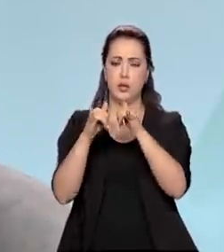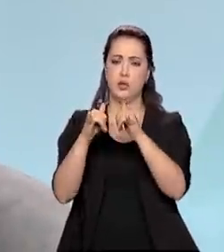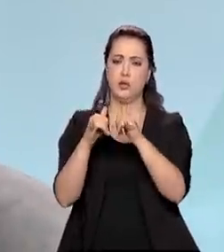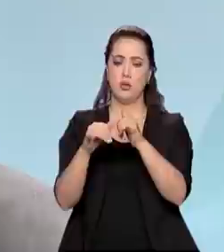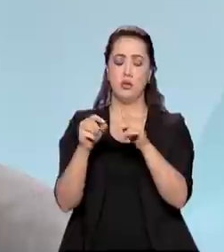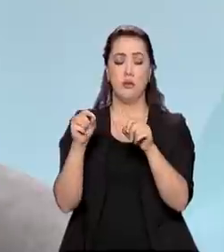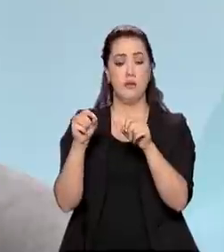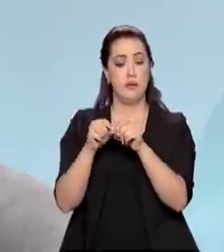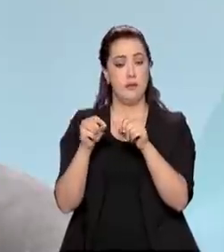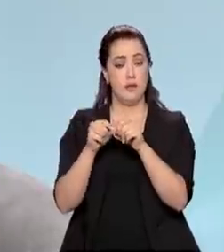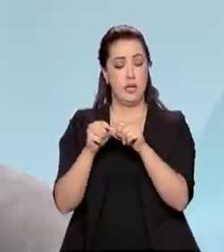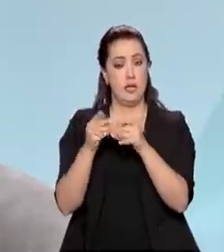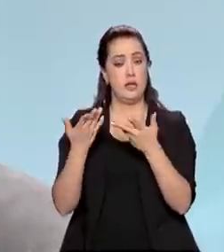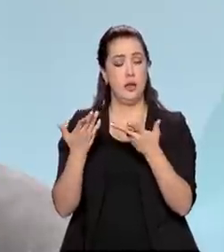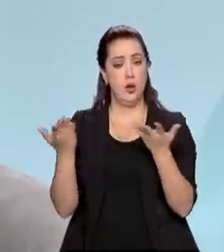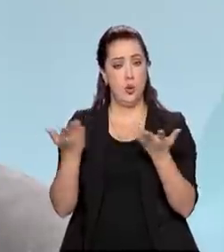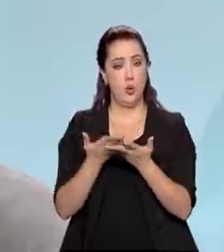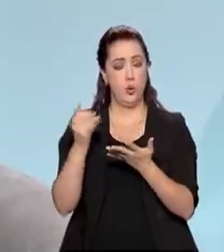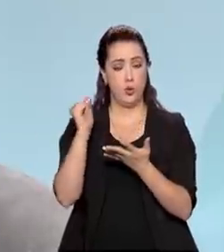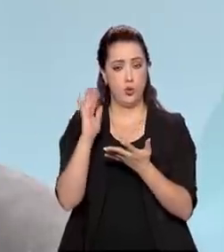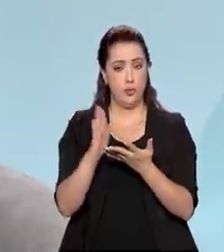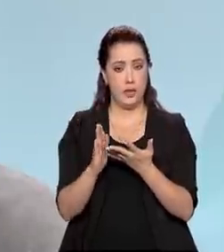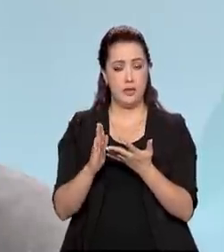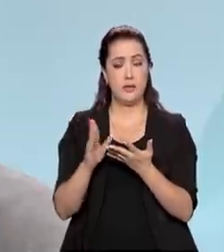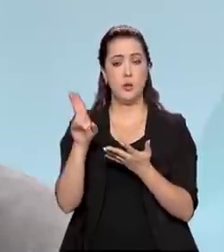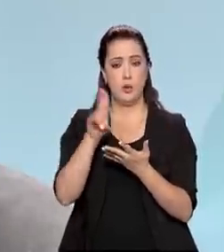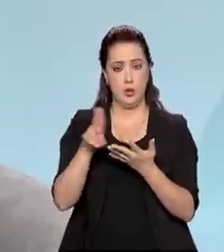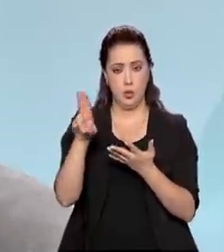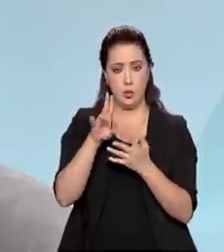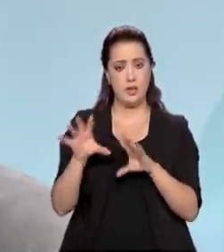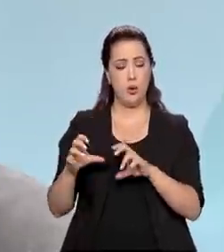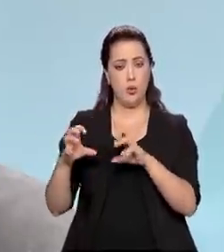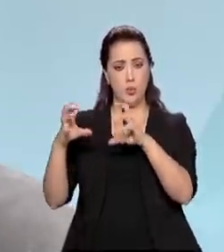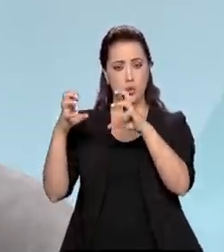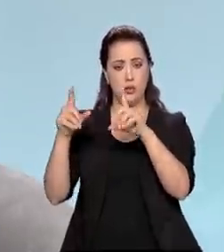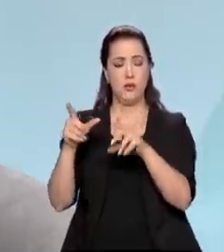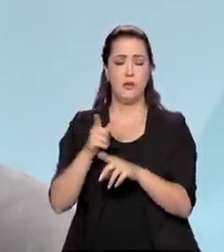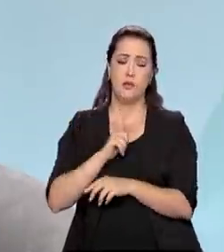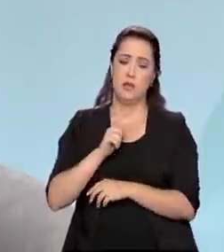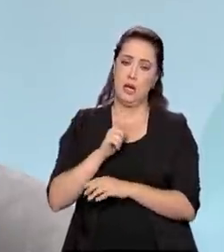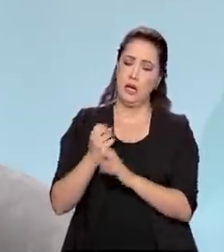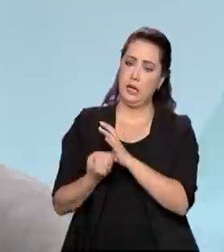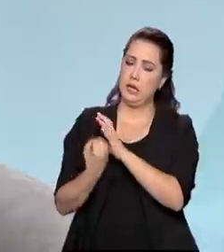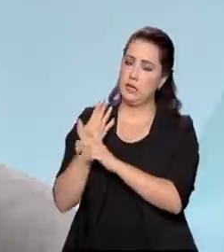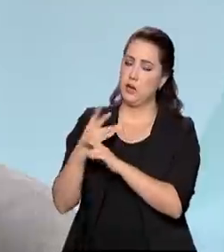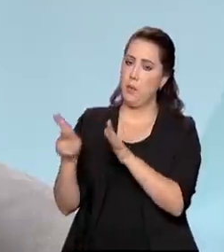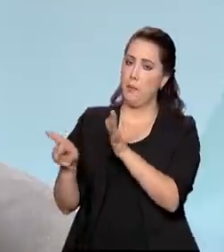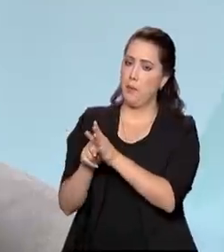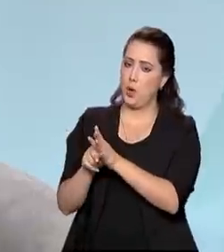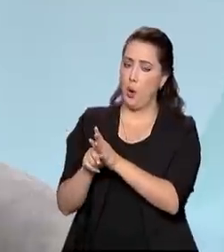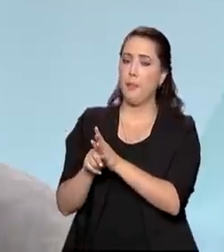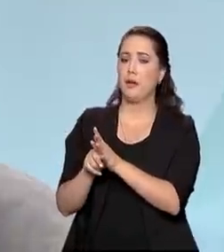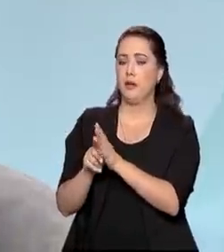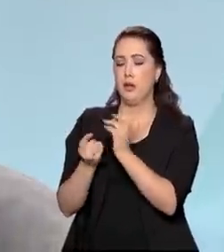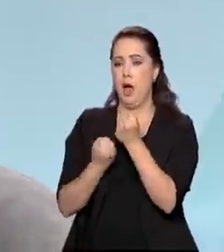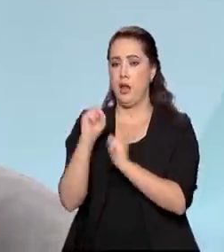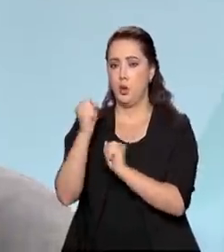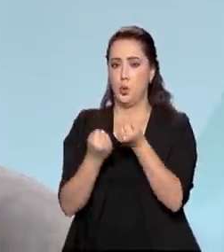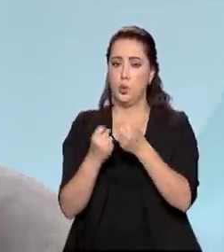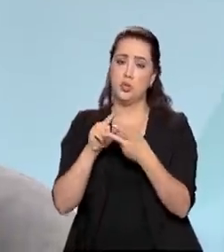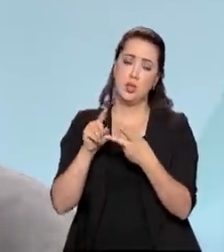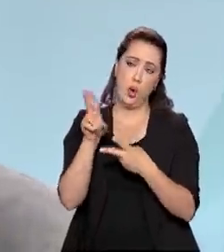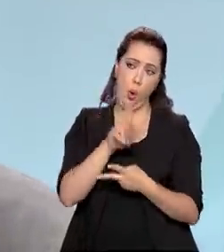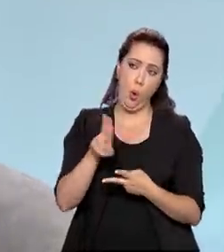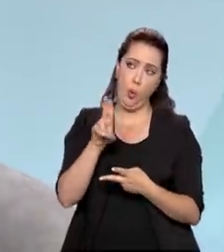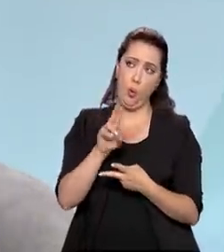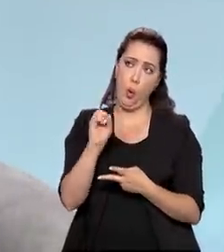fóssil produzida no Brasil, ela é originária da indústria e do transporte, do setor transporte